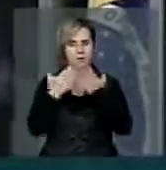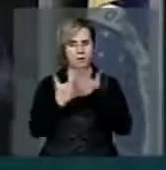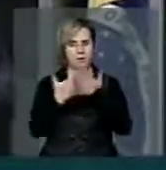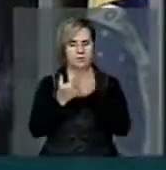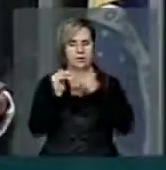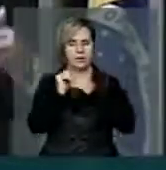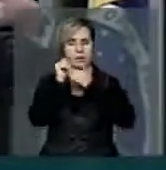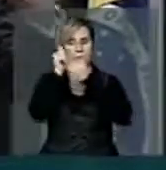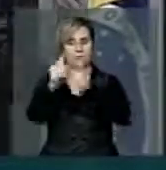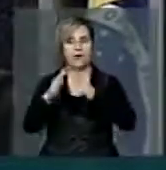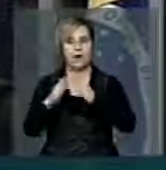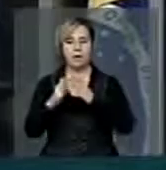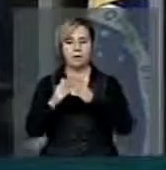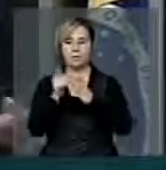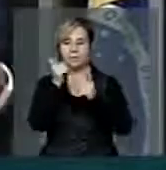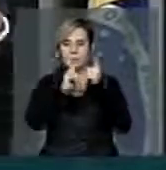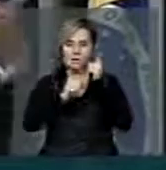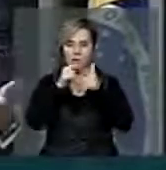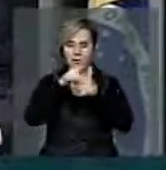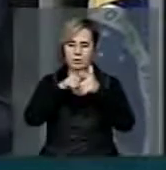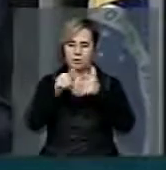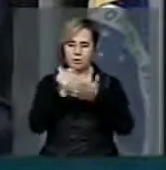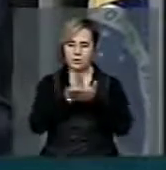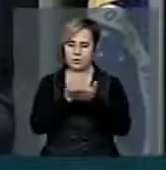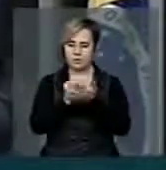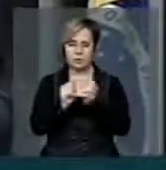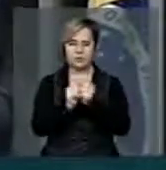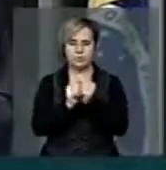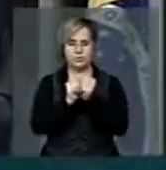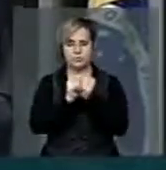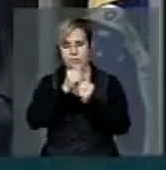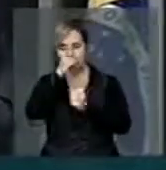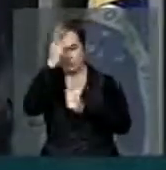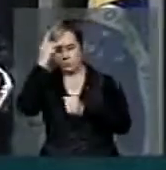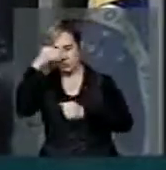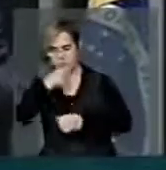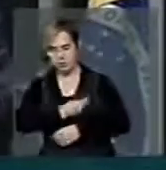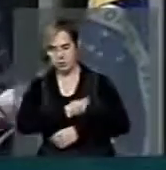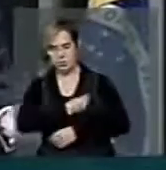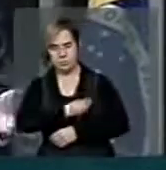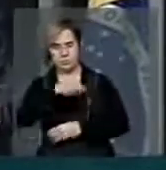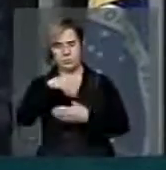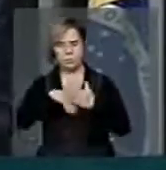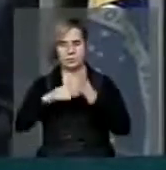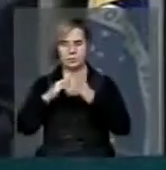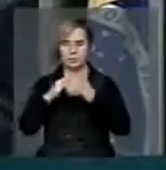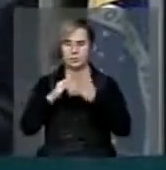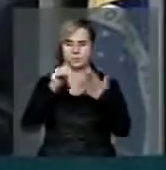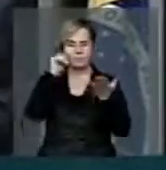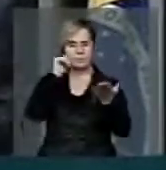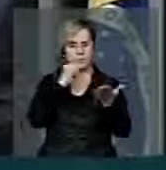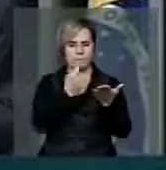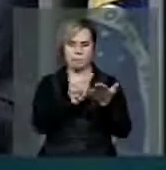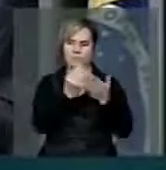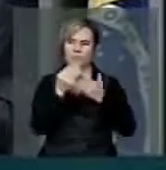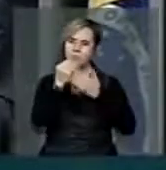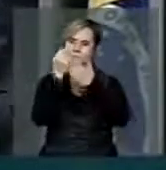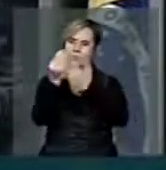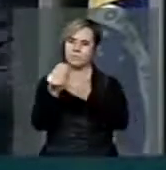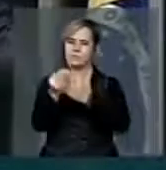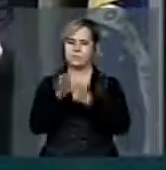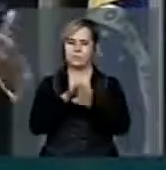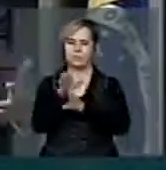dividir com os avós com quem morava. Essa menina foi encaminhada ao Conselho Tutelar,